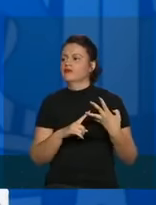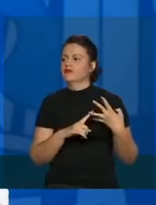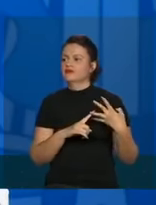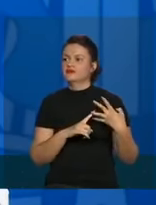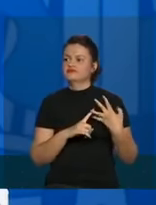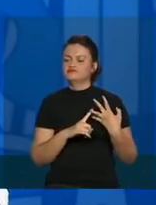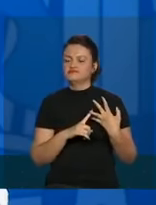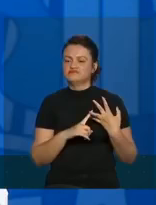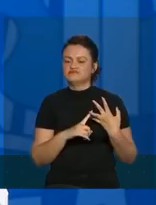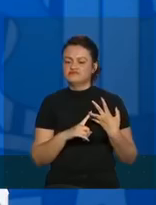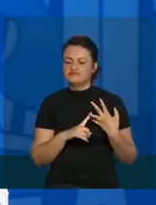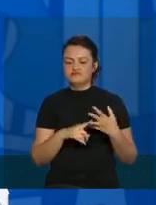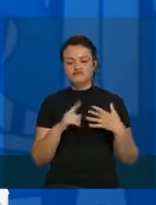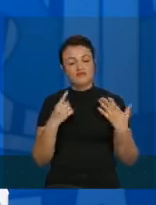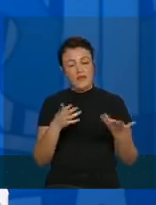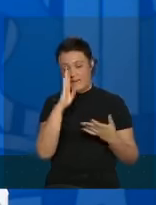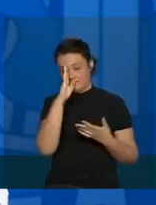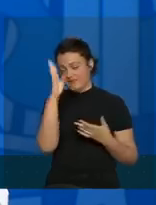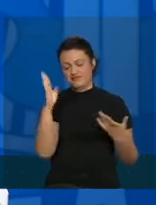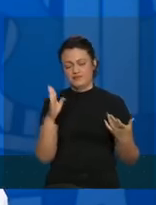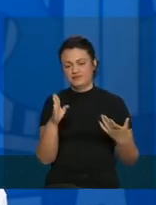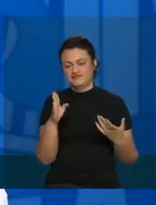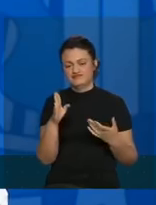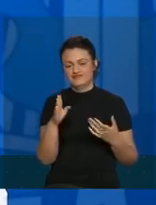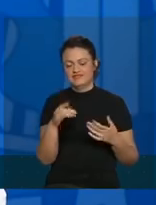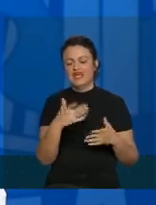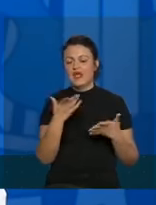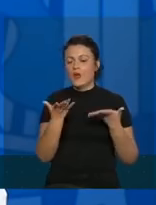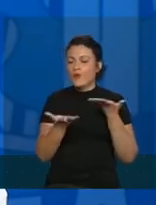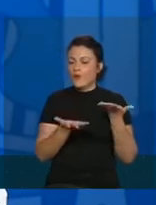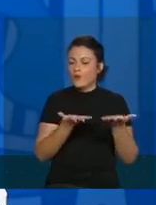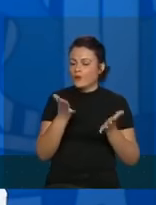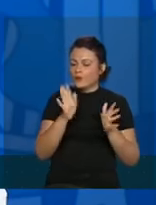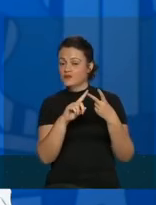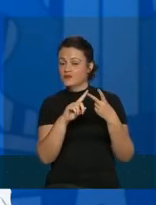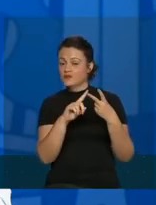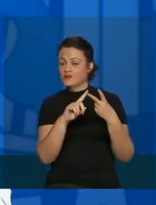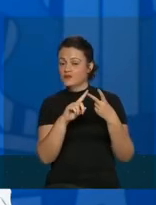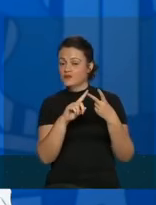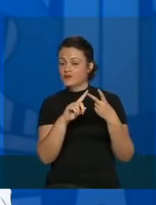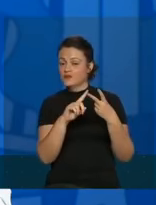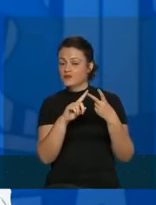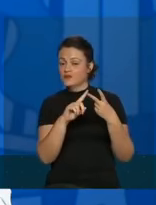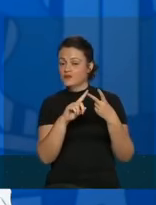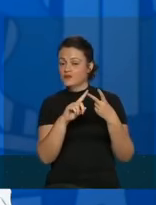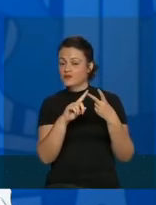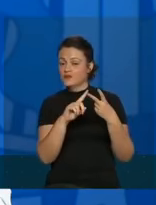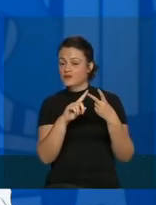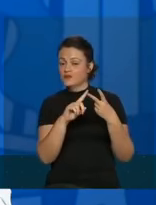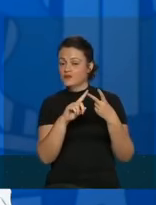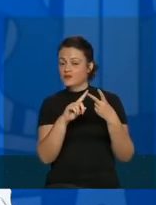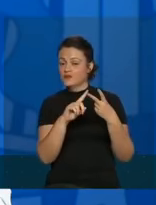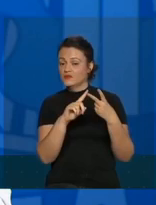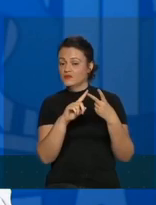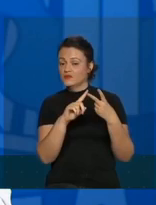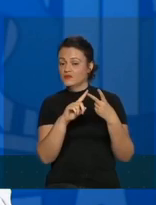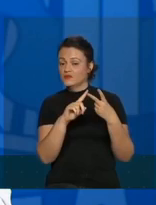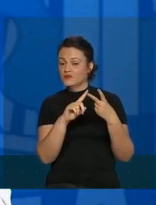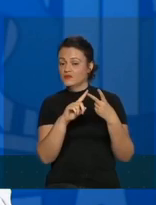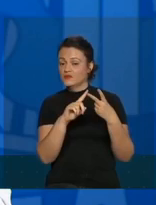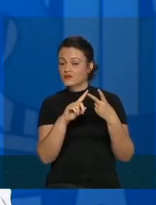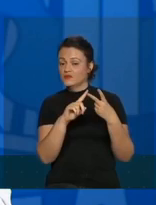É o princípio nosso de cautela, nesse momento, se mantém. E quanto à